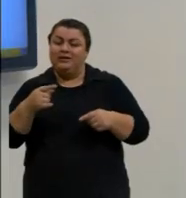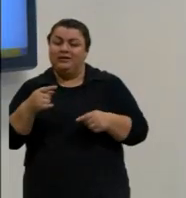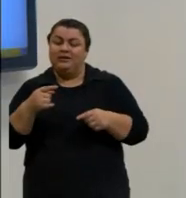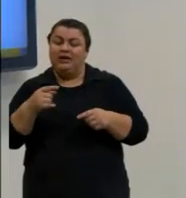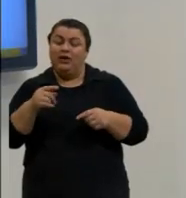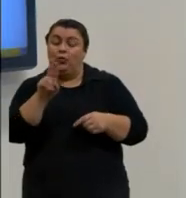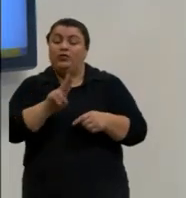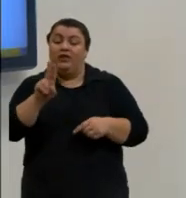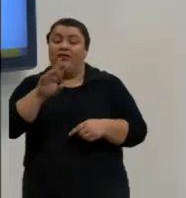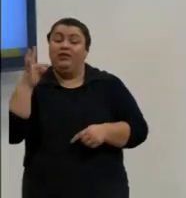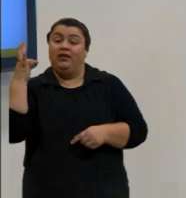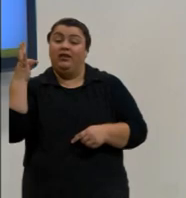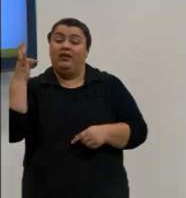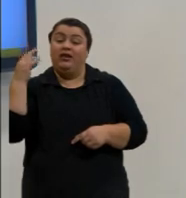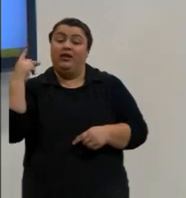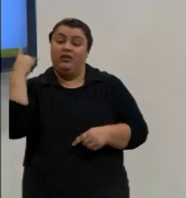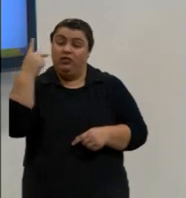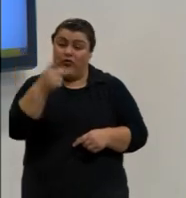esse nosso modelo atual.